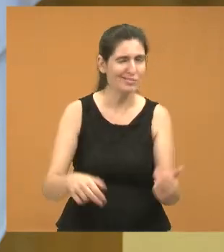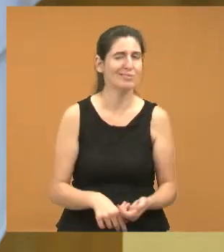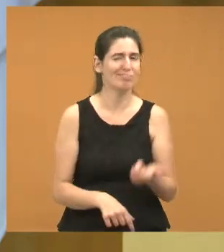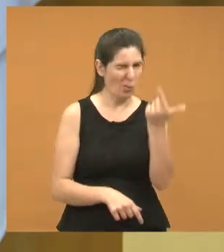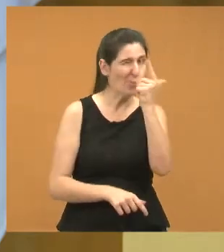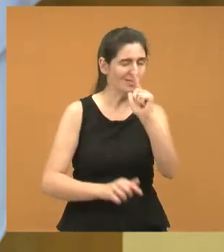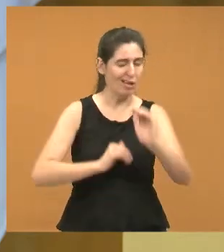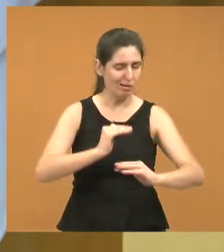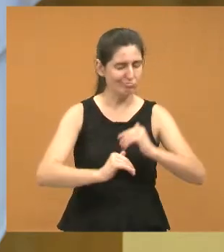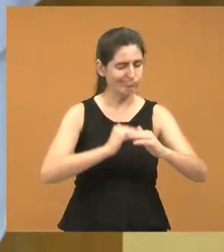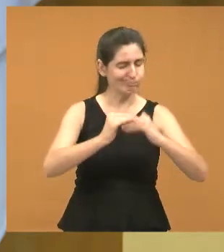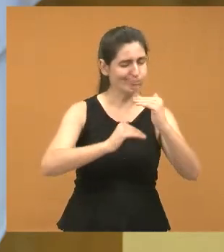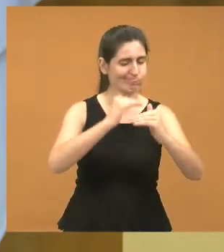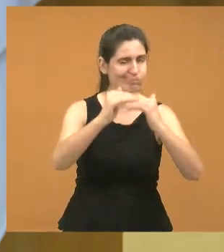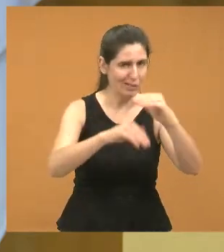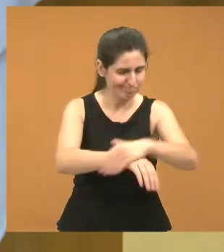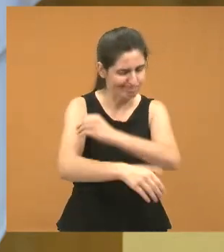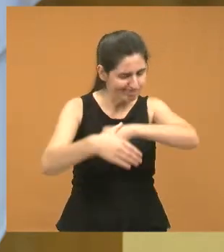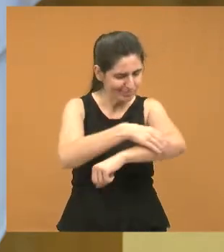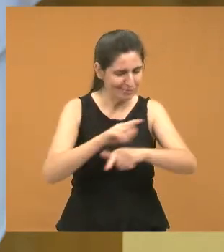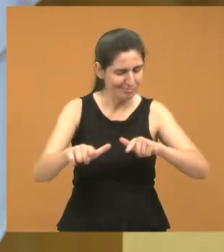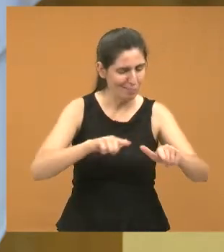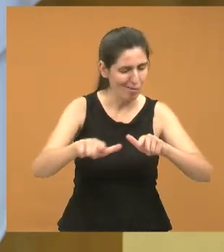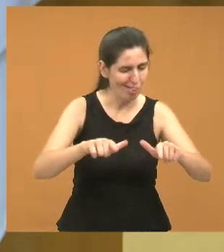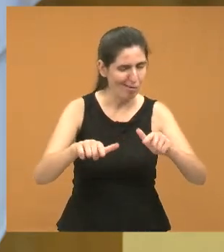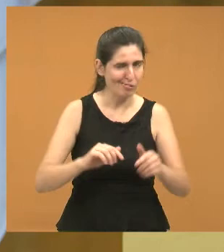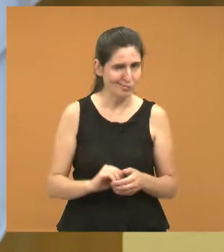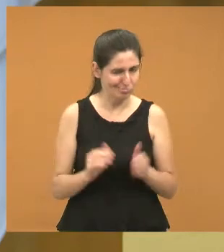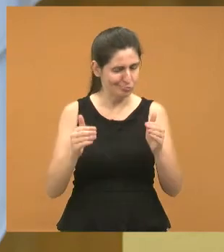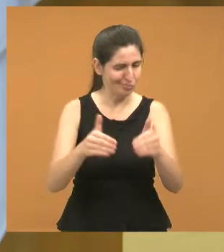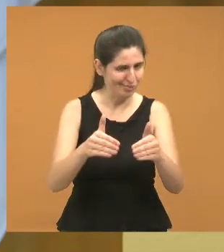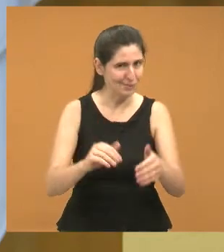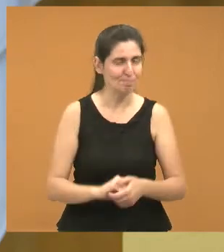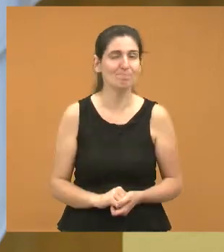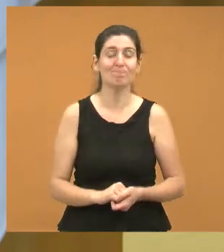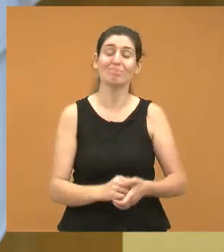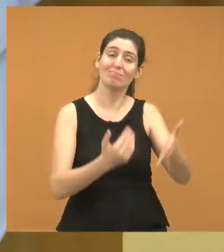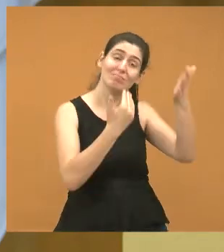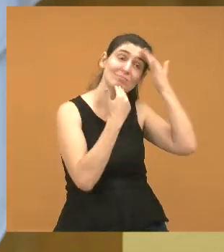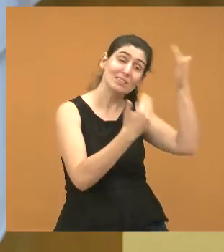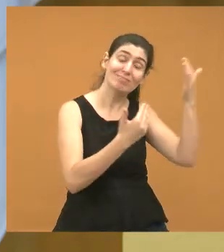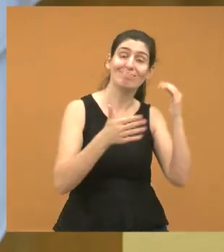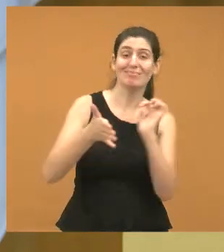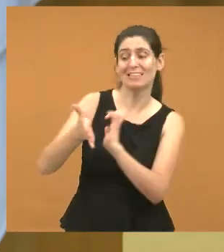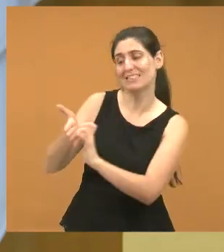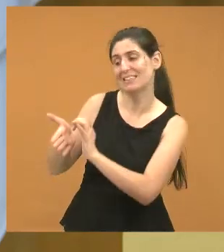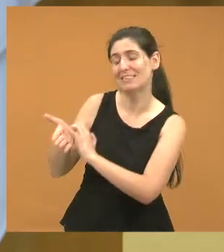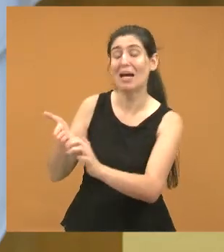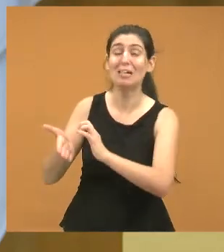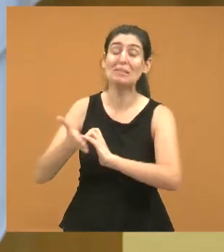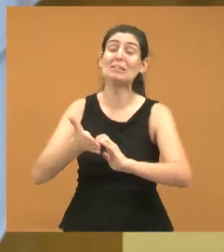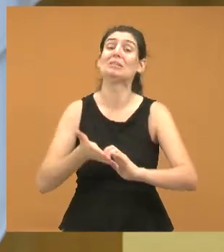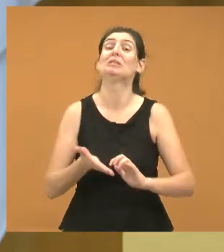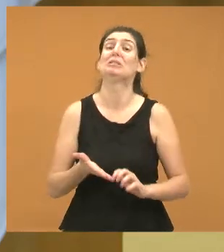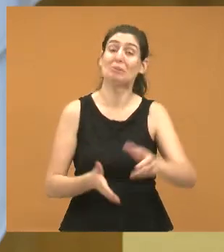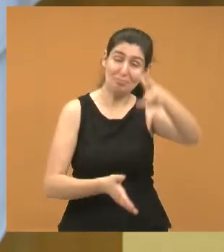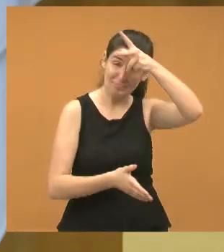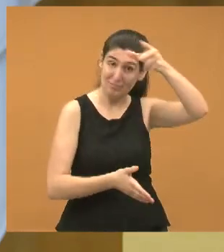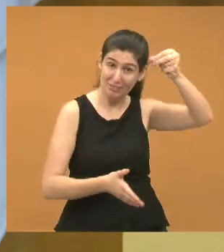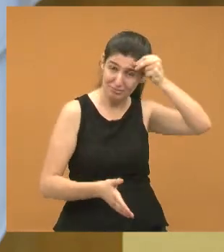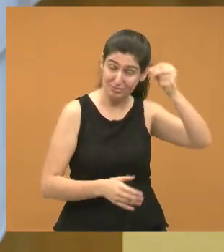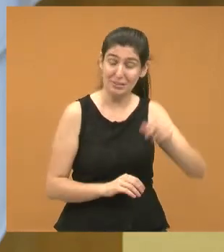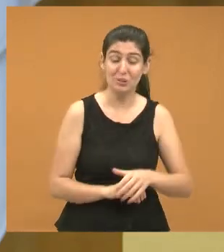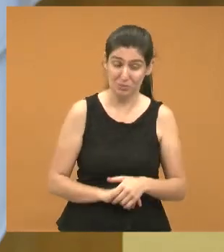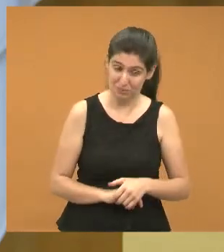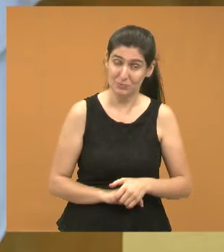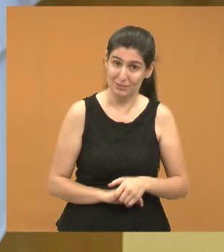consegue correr atrás. Também gostaria de agradecer a todas as secretarias da Prefeitura, que na maioria